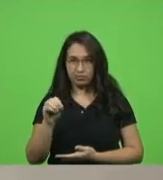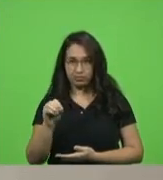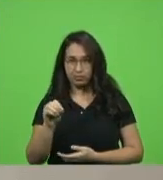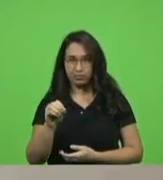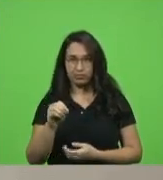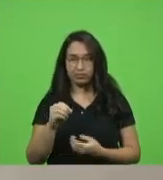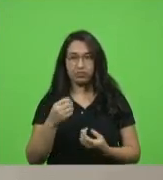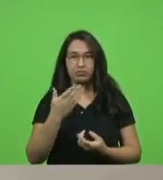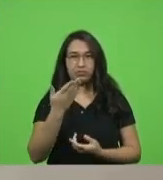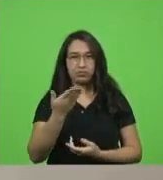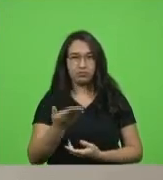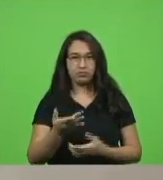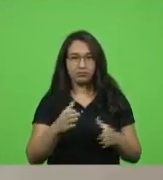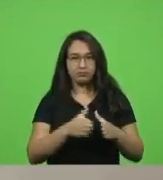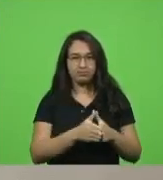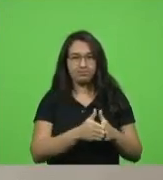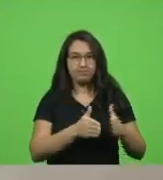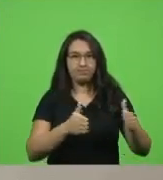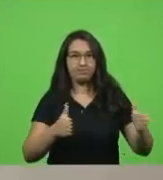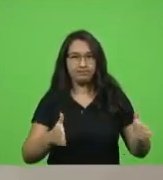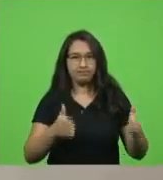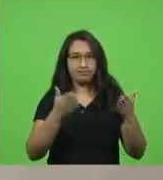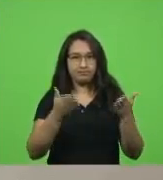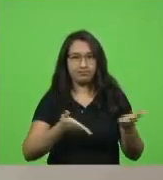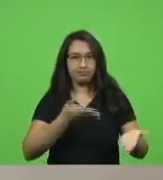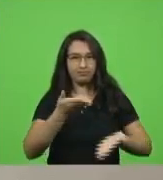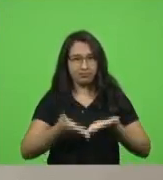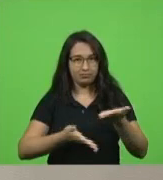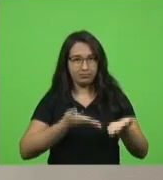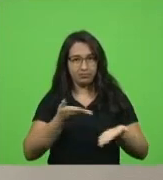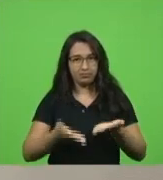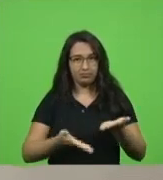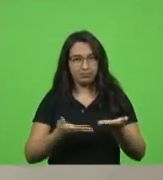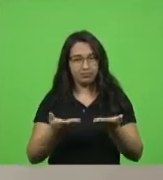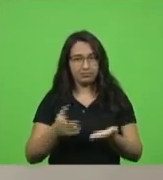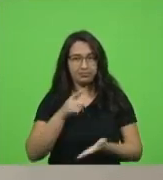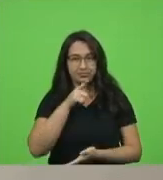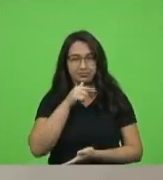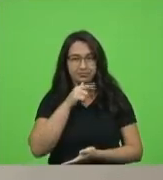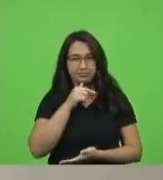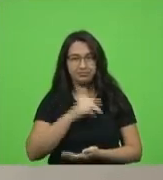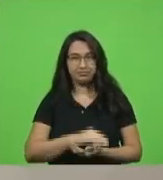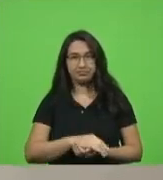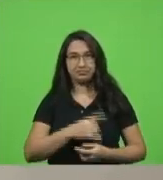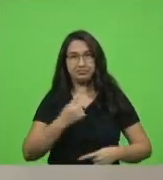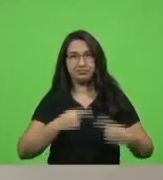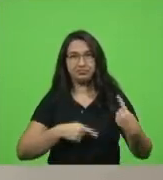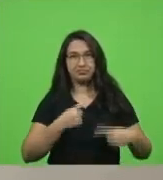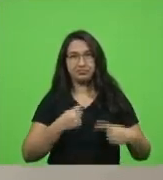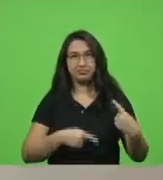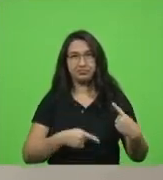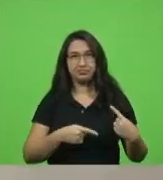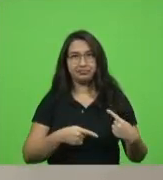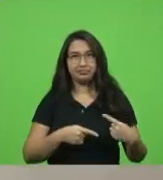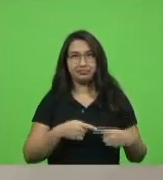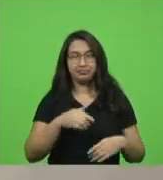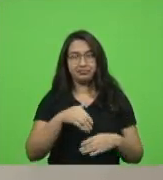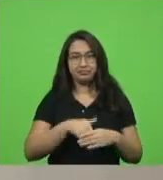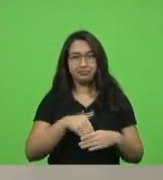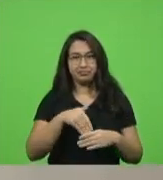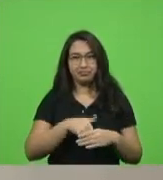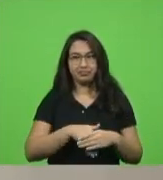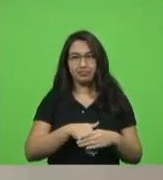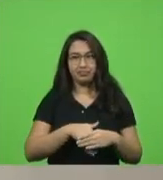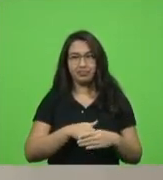devido a ampliação da estação de tratamento de efluentes em discussão não havendo quem queira discutir em votação